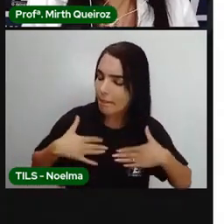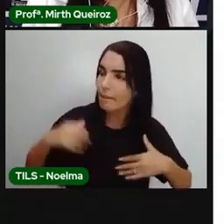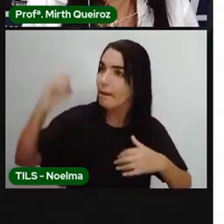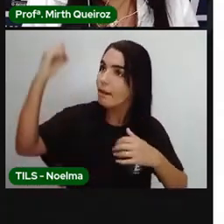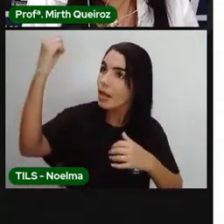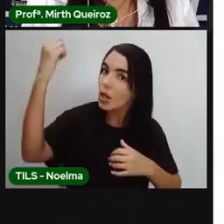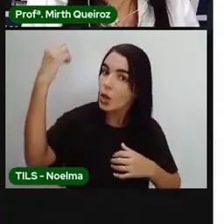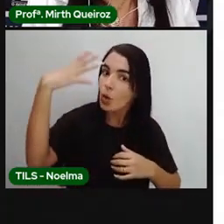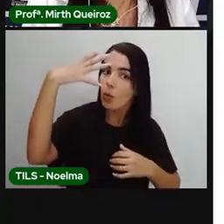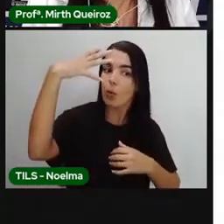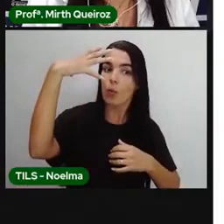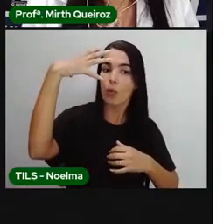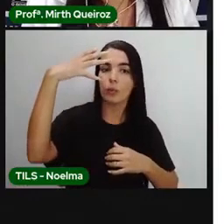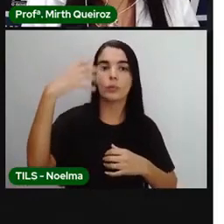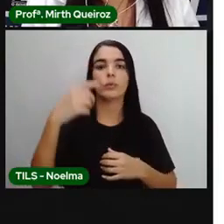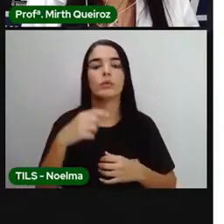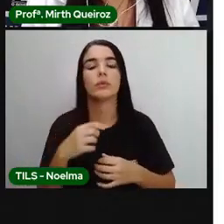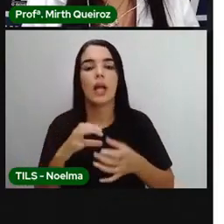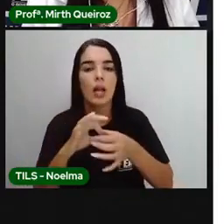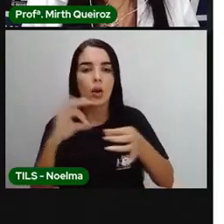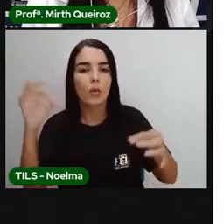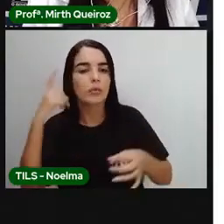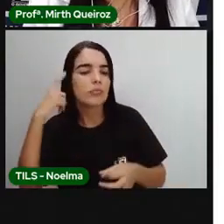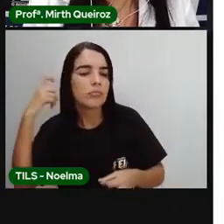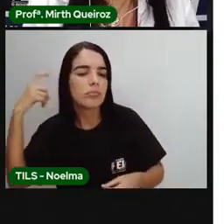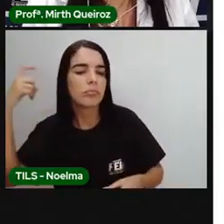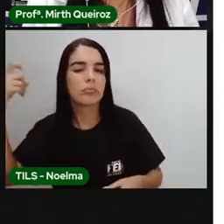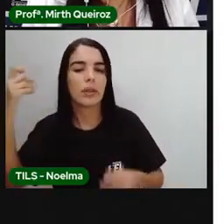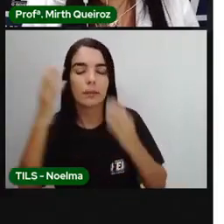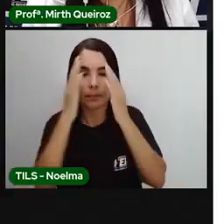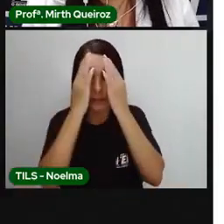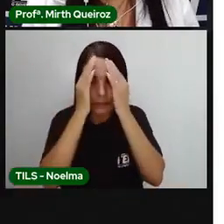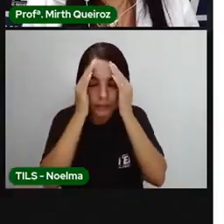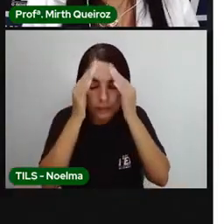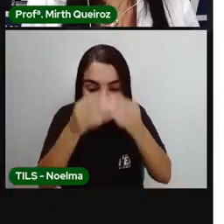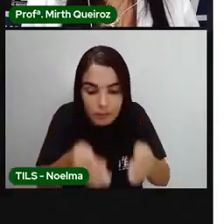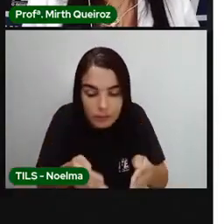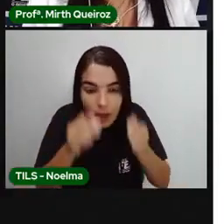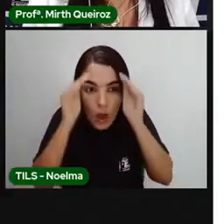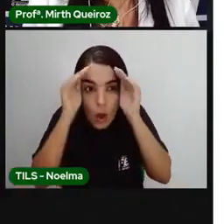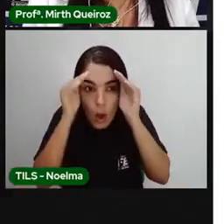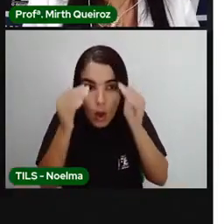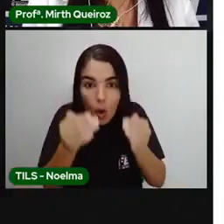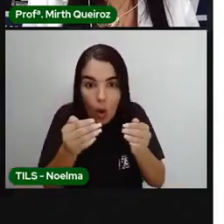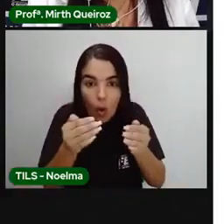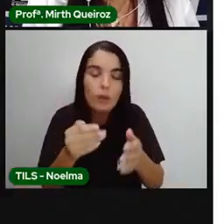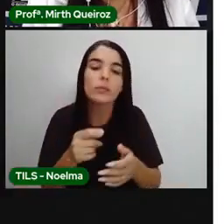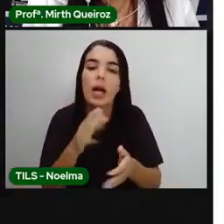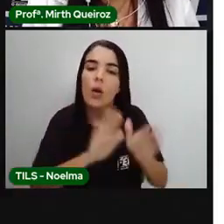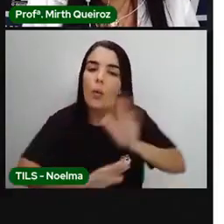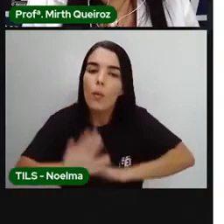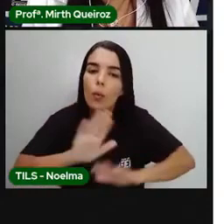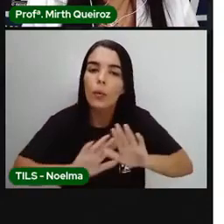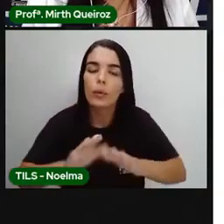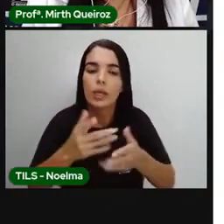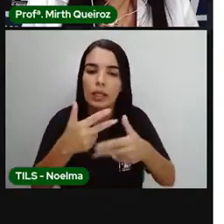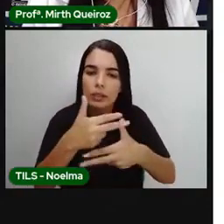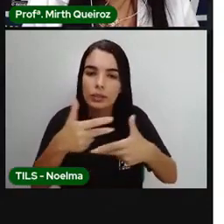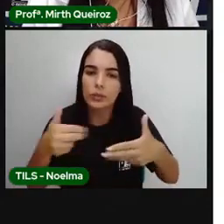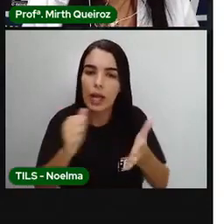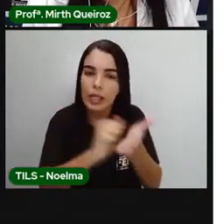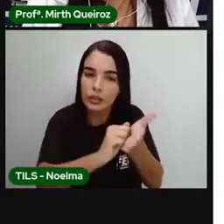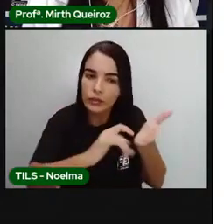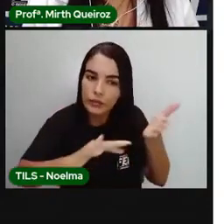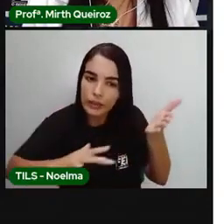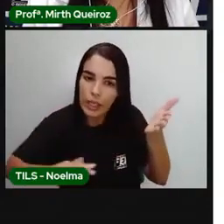lugar iluminado, longe de interferência. Não deixe que nada tire a pessoa de vocês. Cuide bem desse material, que esse material deve